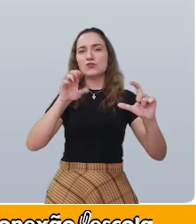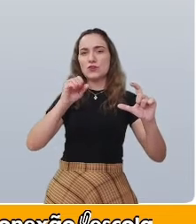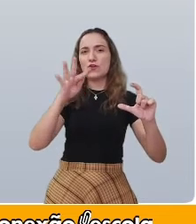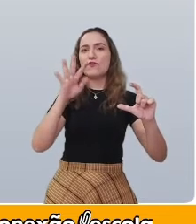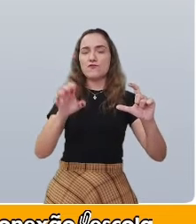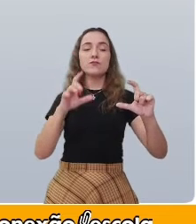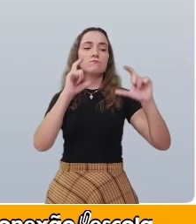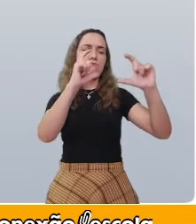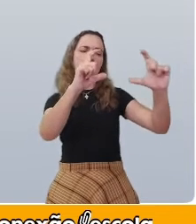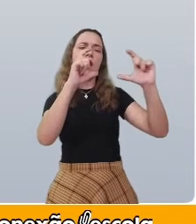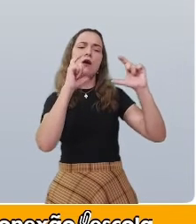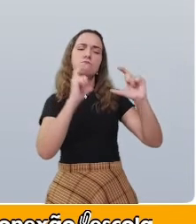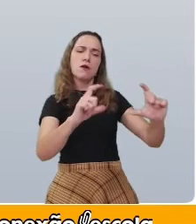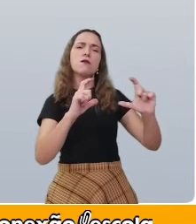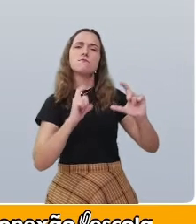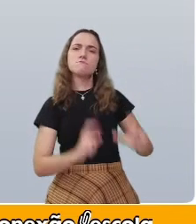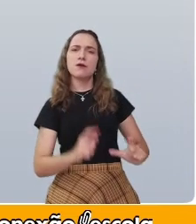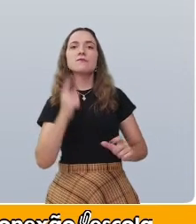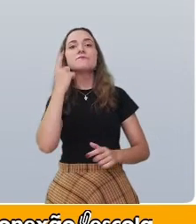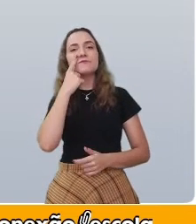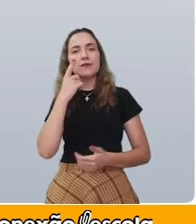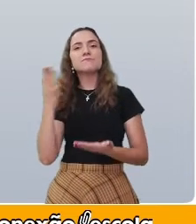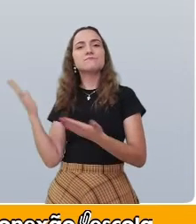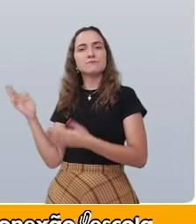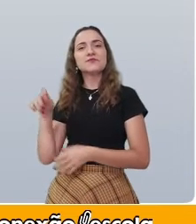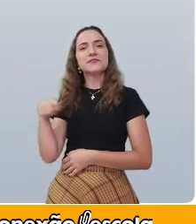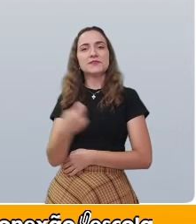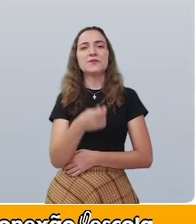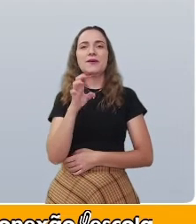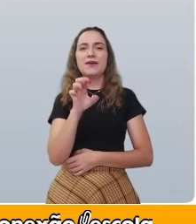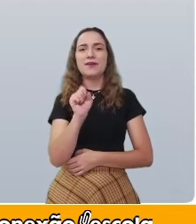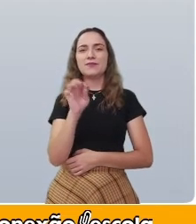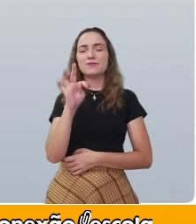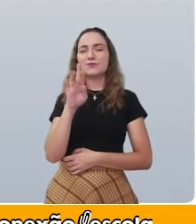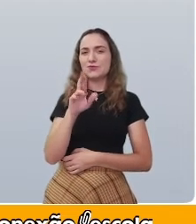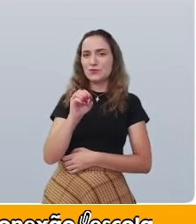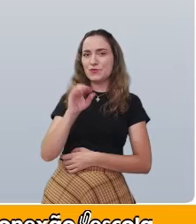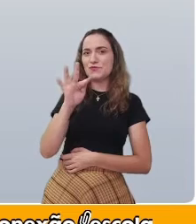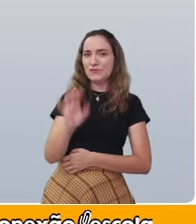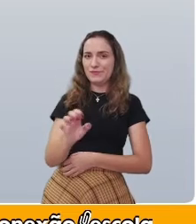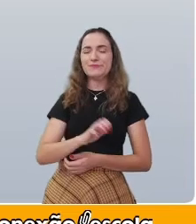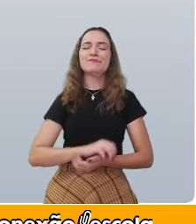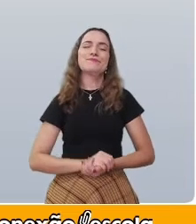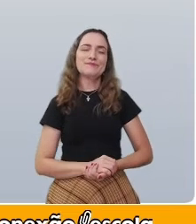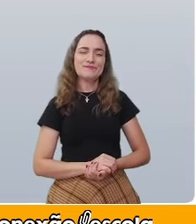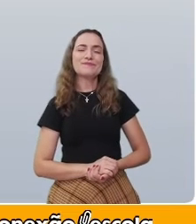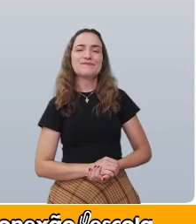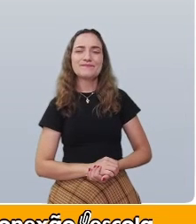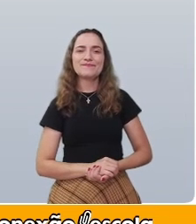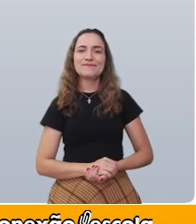pedacinho que foi separado por um traço representa o que chamamos de estrofe.